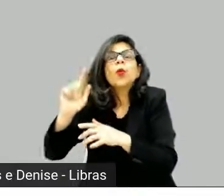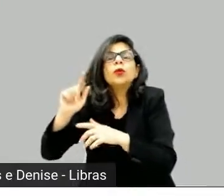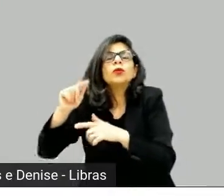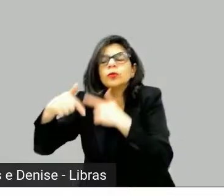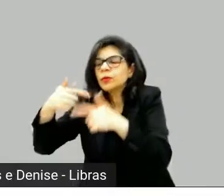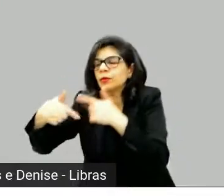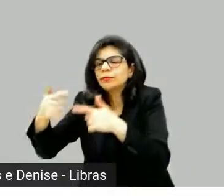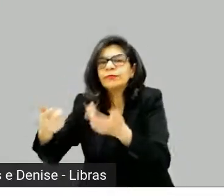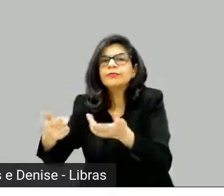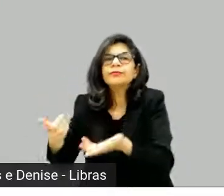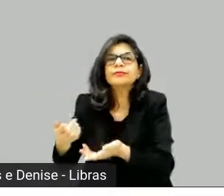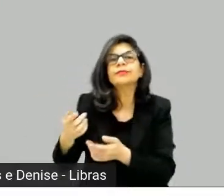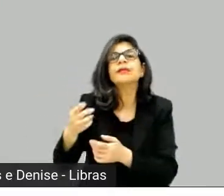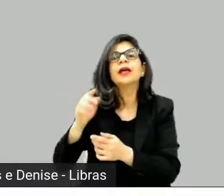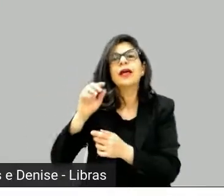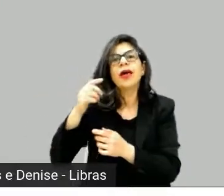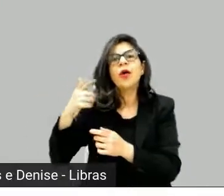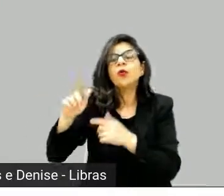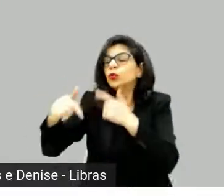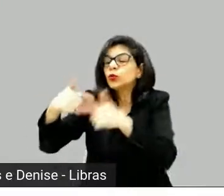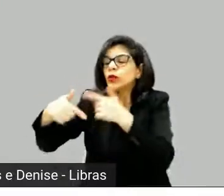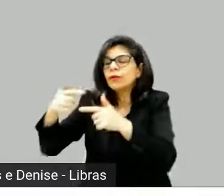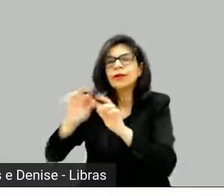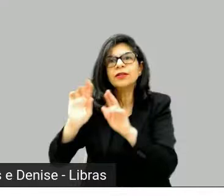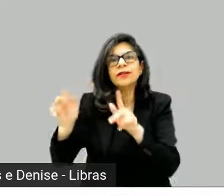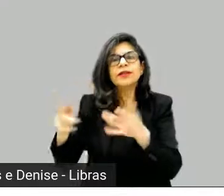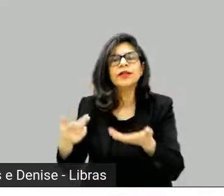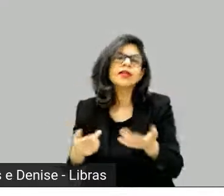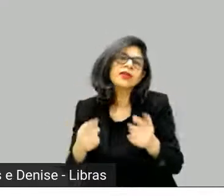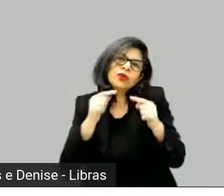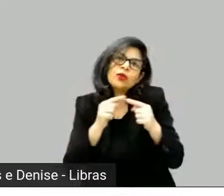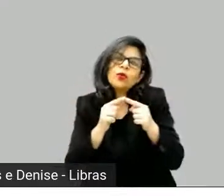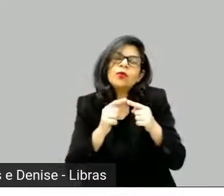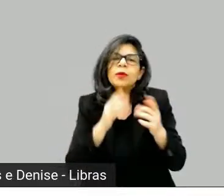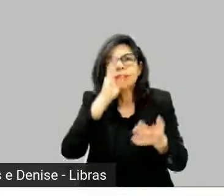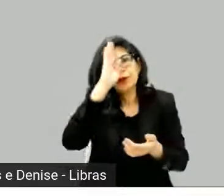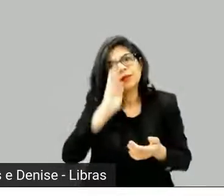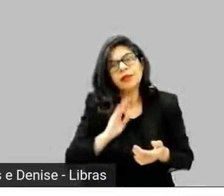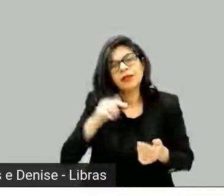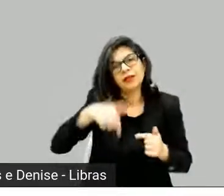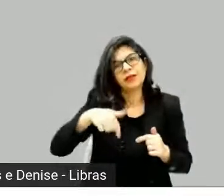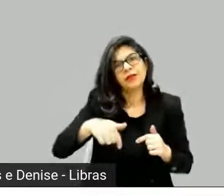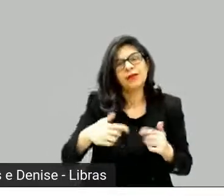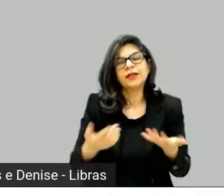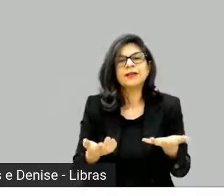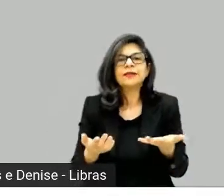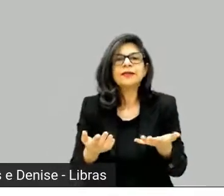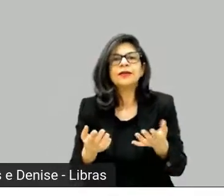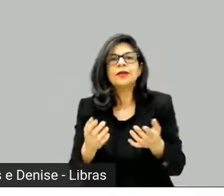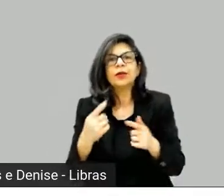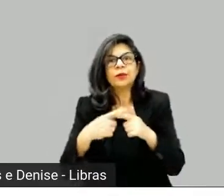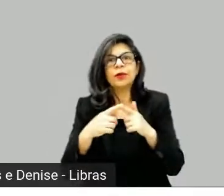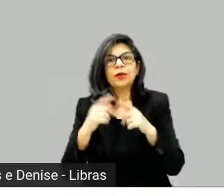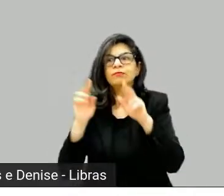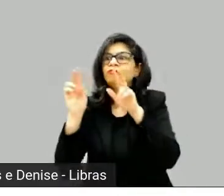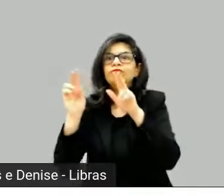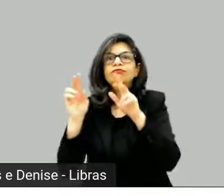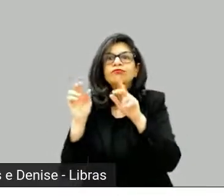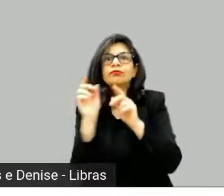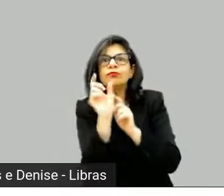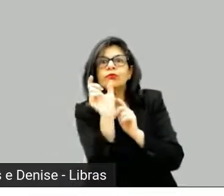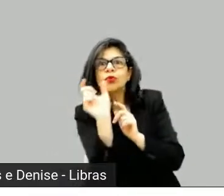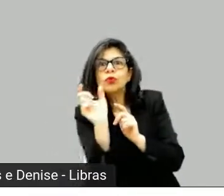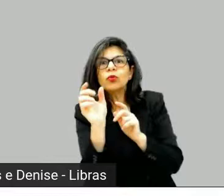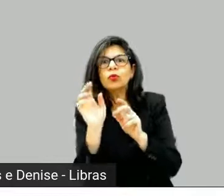últimos anos, né, essa figura, pelo menos com esse nome, digamos assim. Então, eu queria que você comentasse.